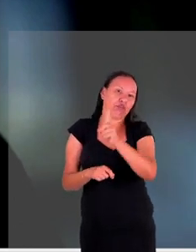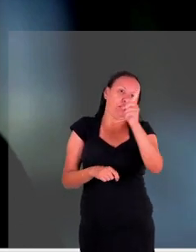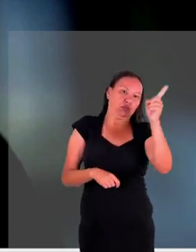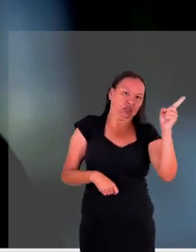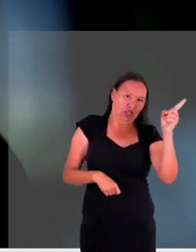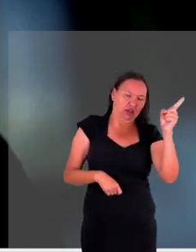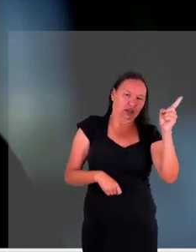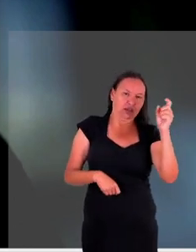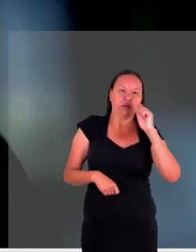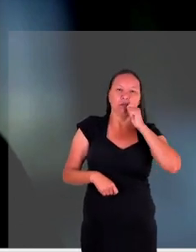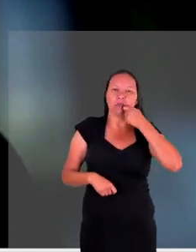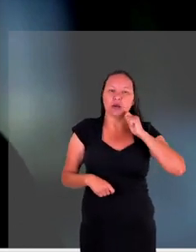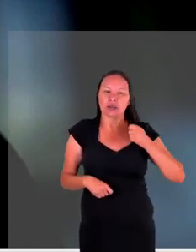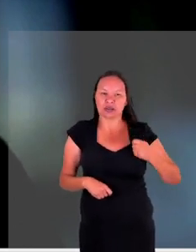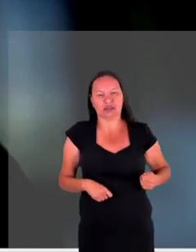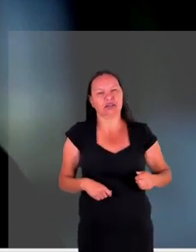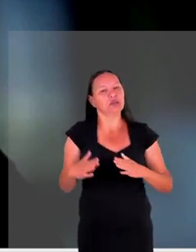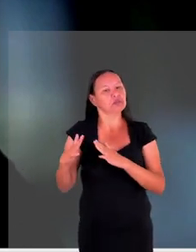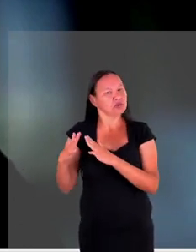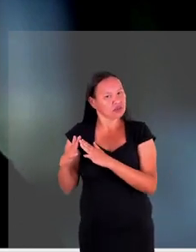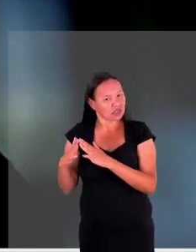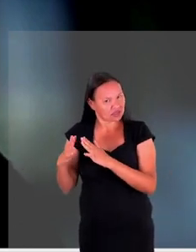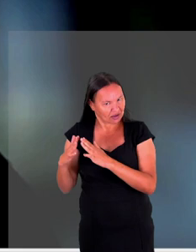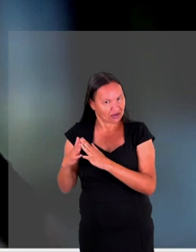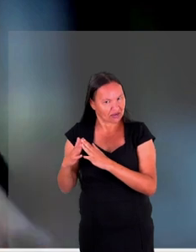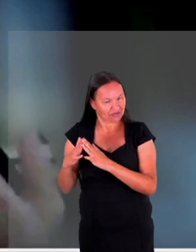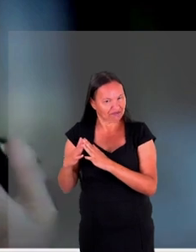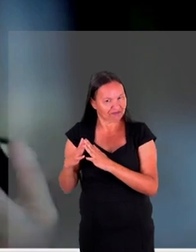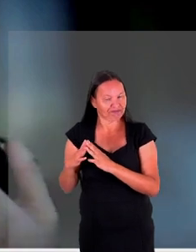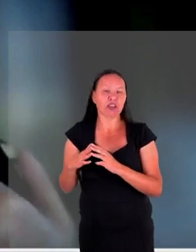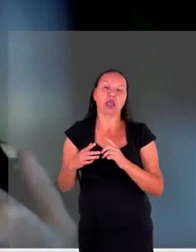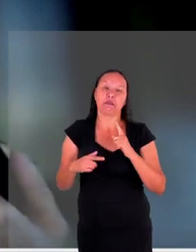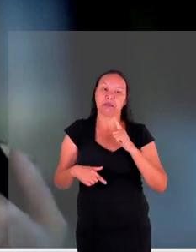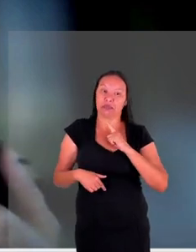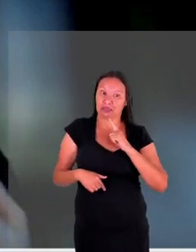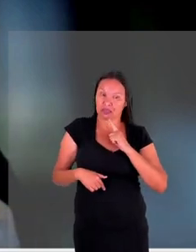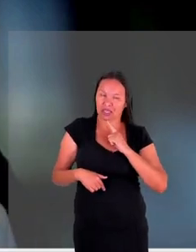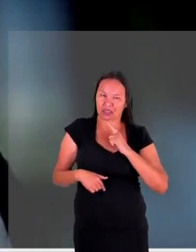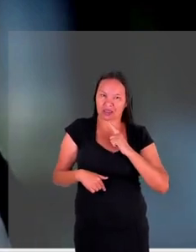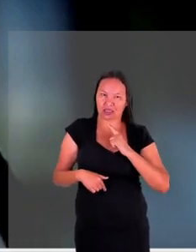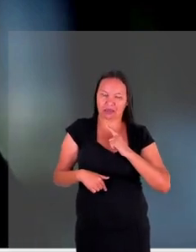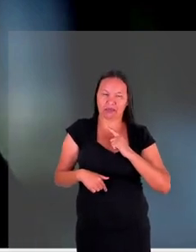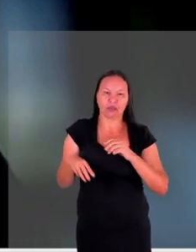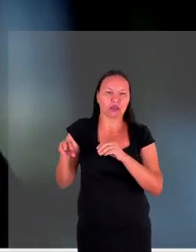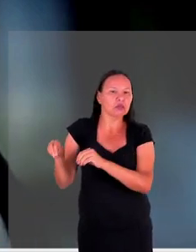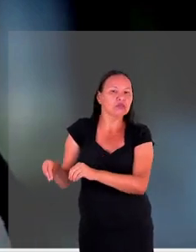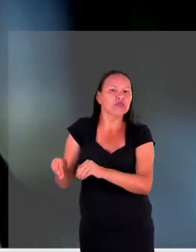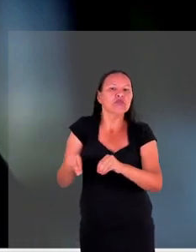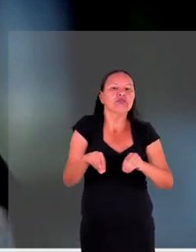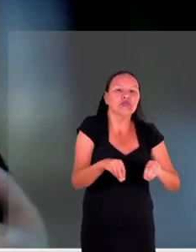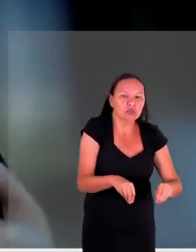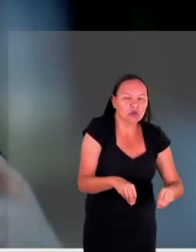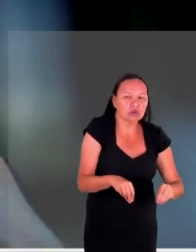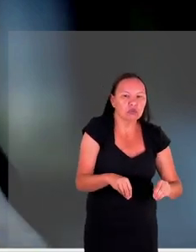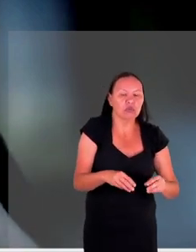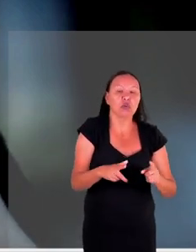na sua casa então vai depender bastante um da região de que eles saíram algumas pessoas não tem para onde voltar